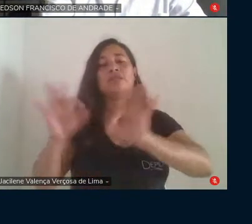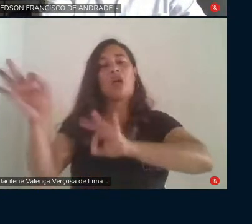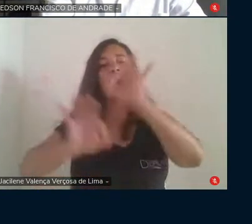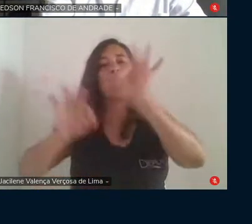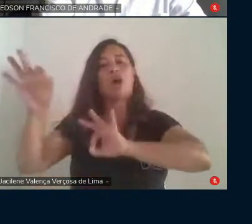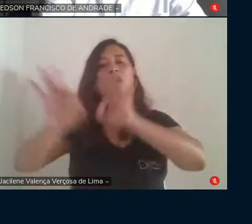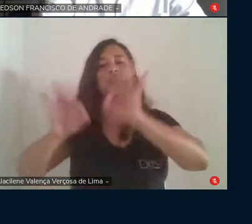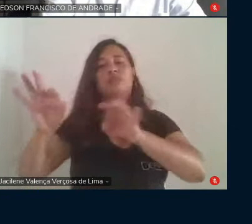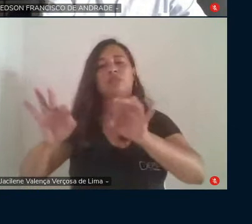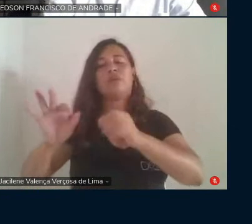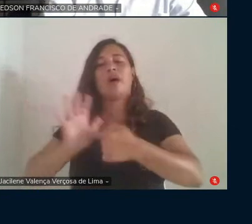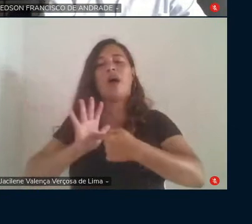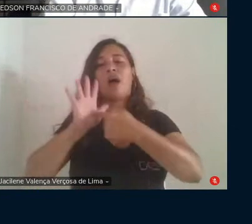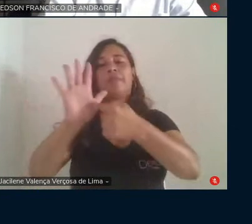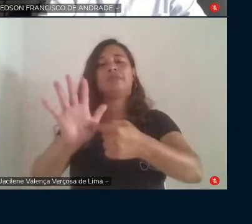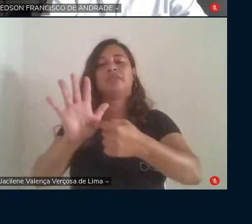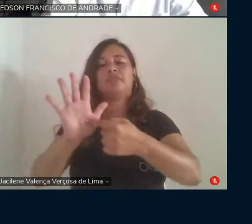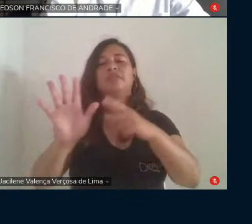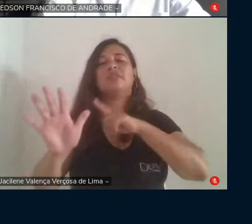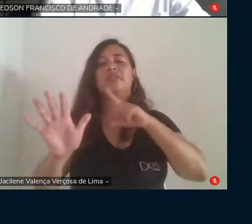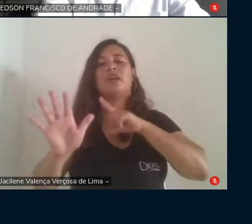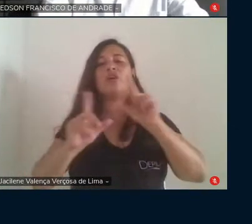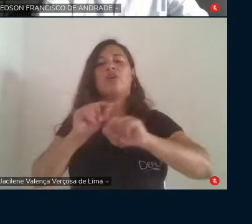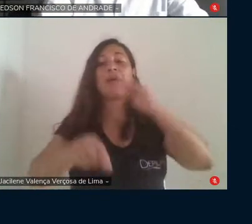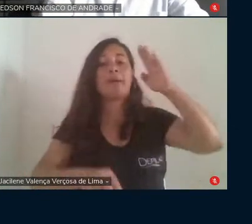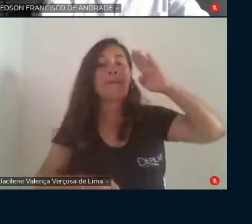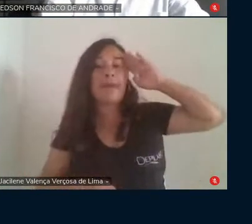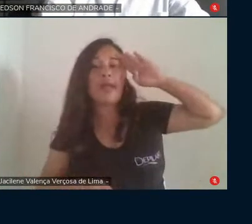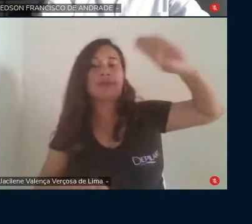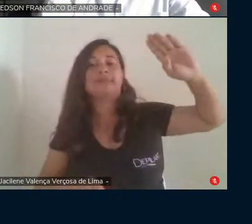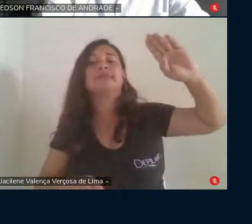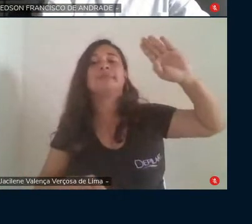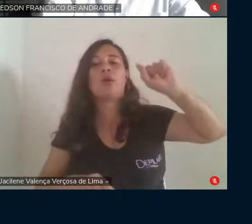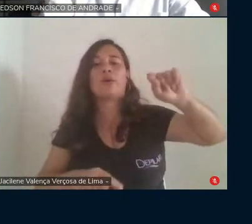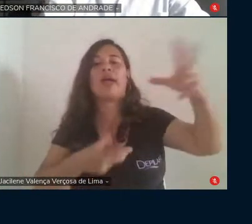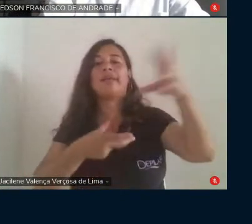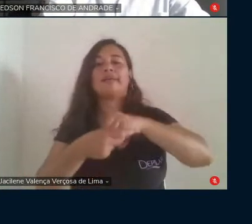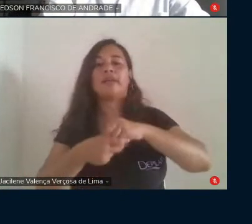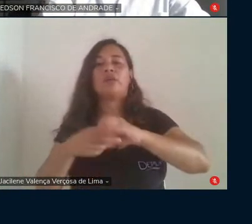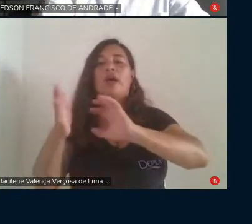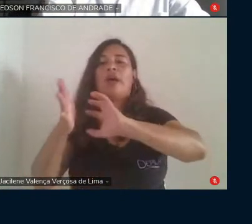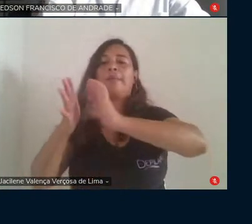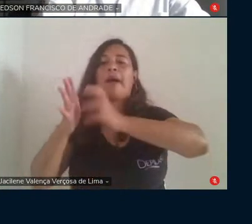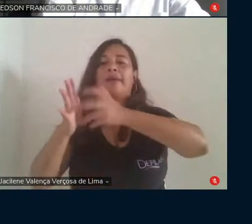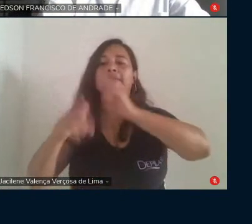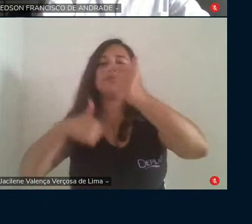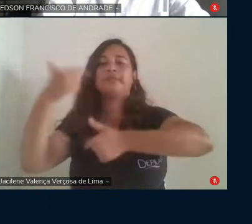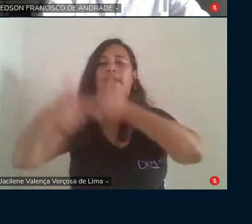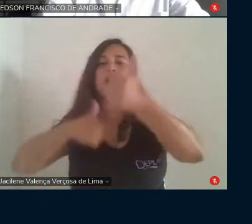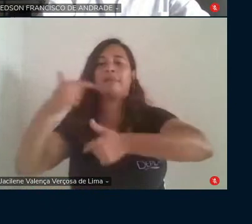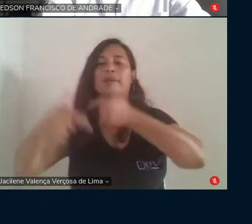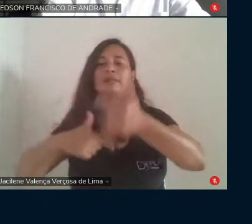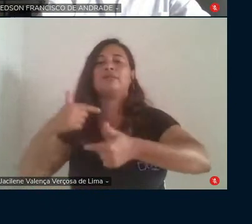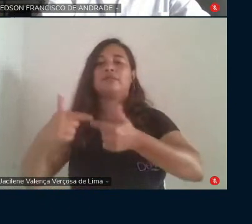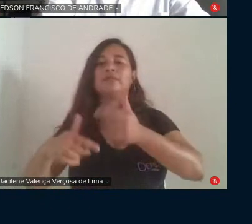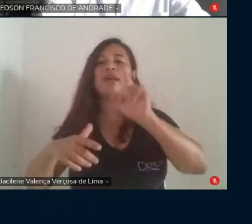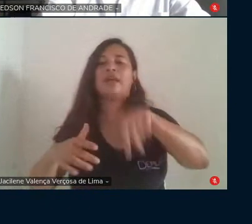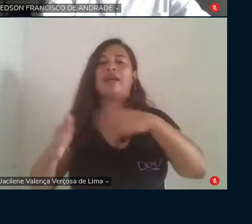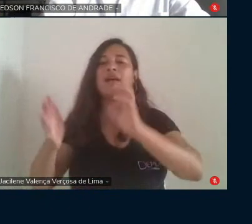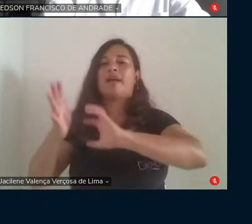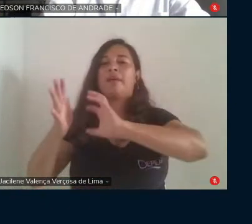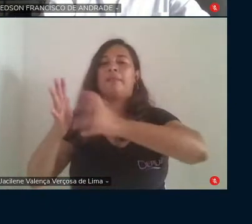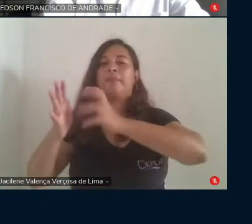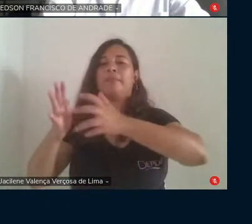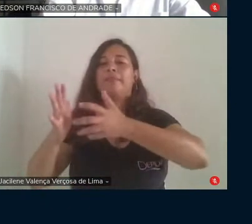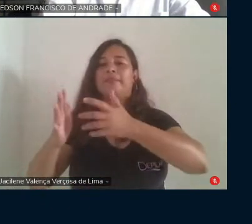apresenta e traz, principalmente, dentro do Partido dos Trabalhadores, partido que Paulo Freire